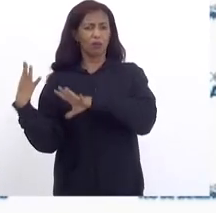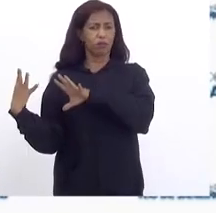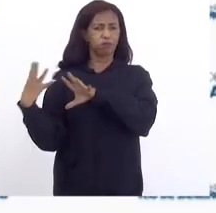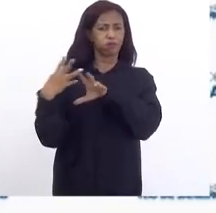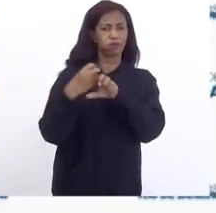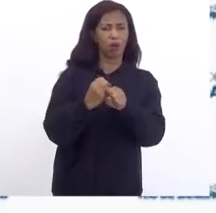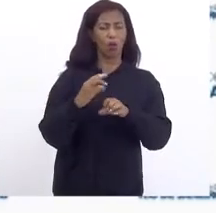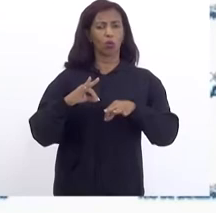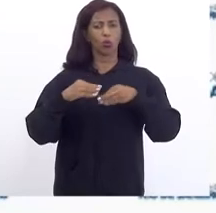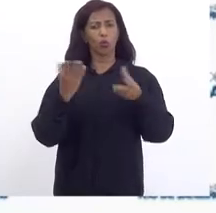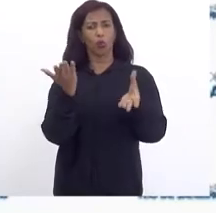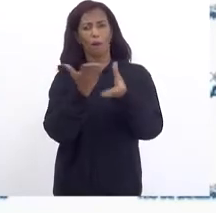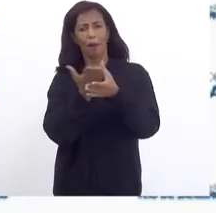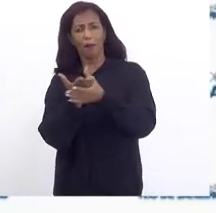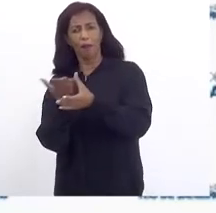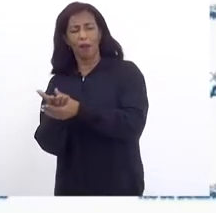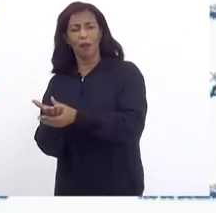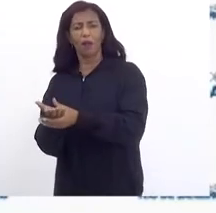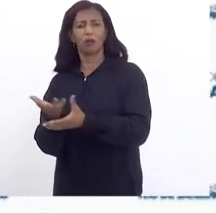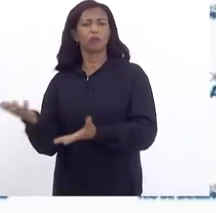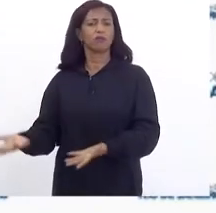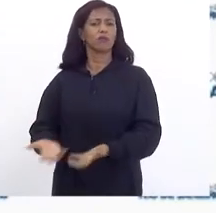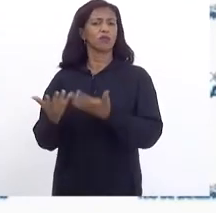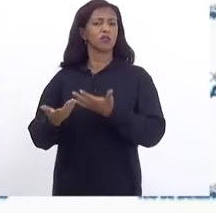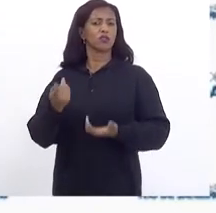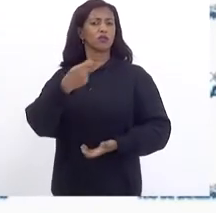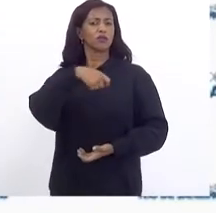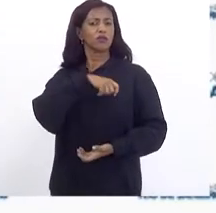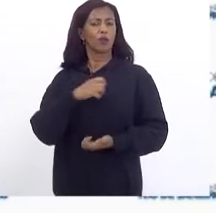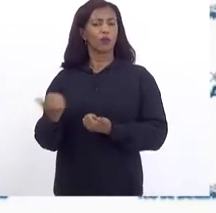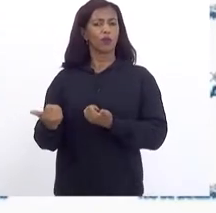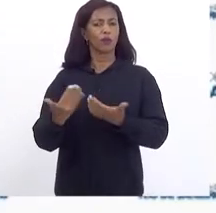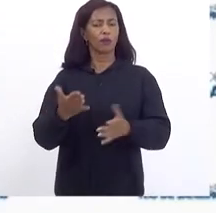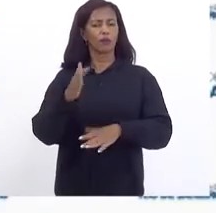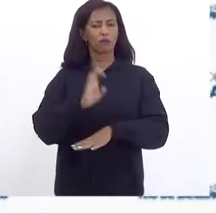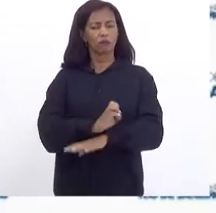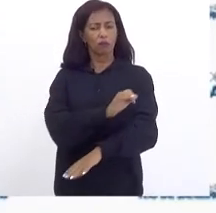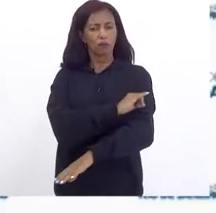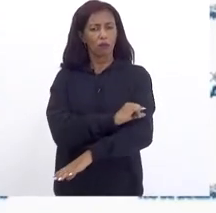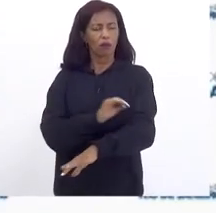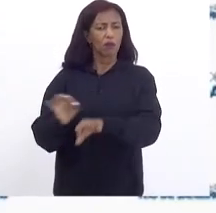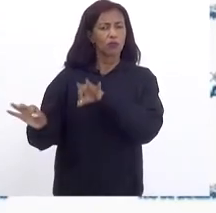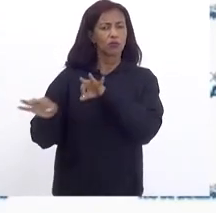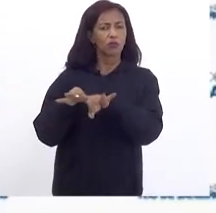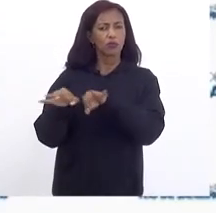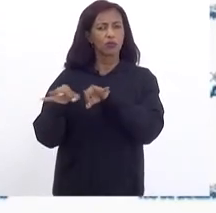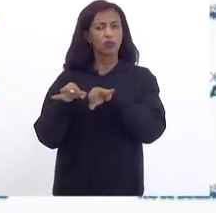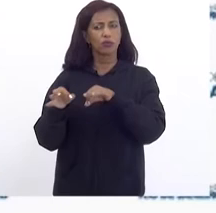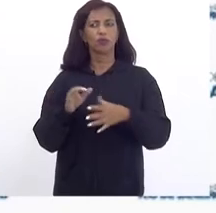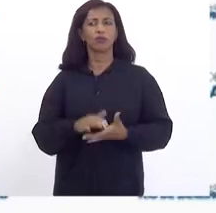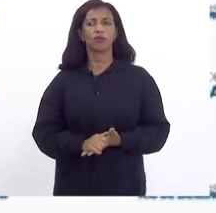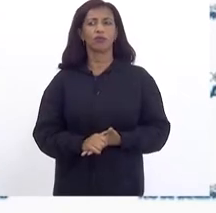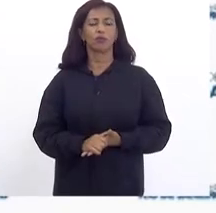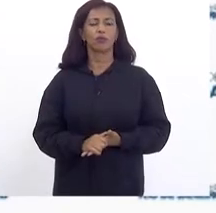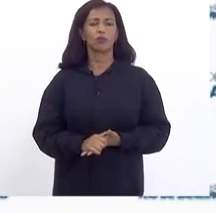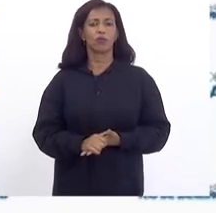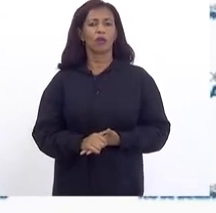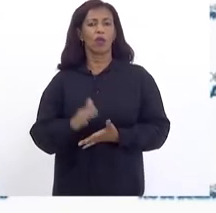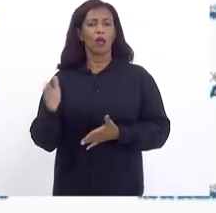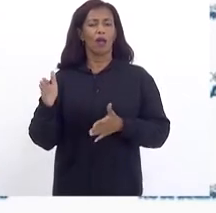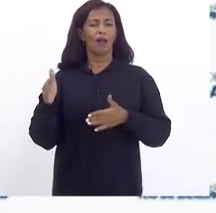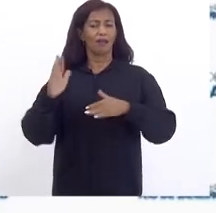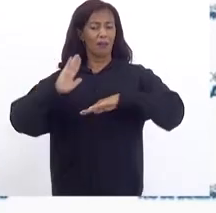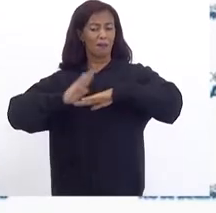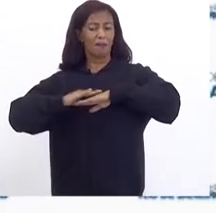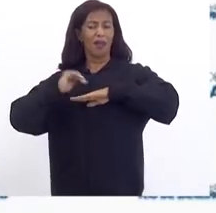processo Todos os incentivos Que foram dados Aqui no Rio de Janeiro Que forma Eventualmente Até a margem Do que